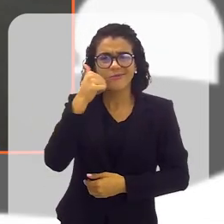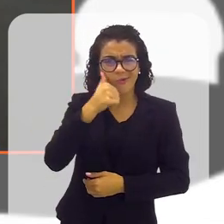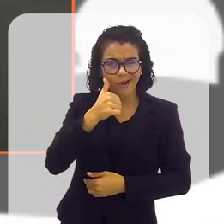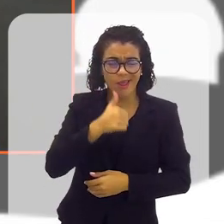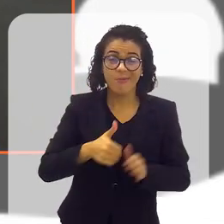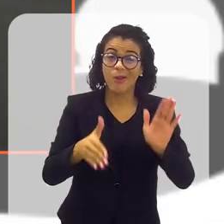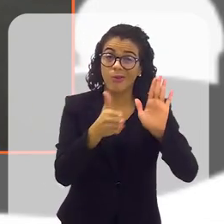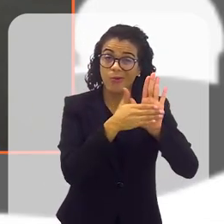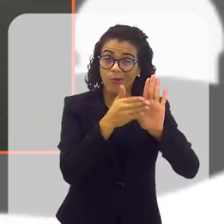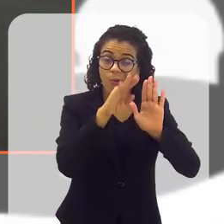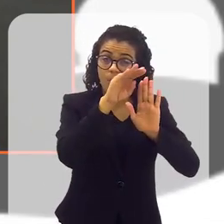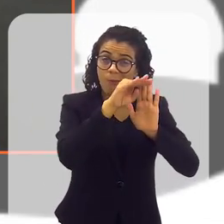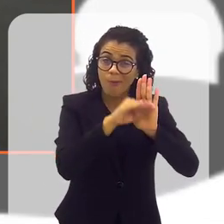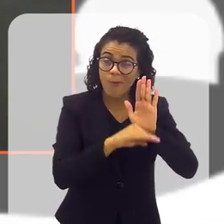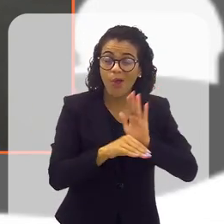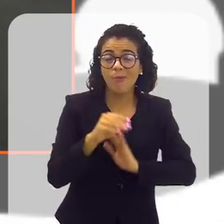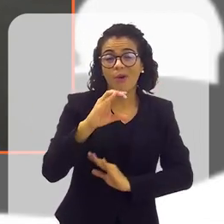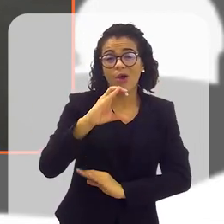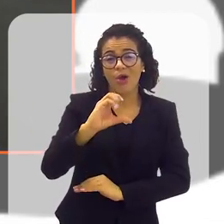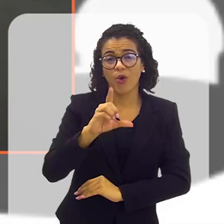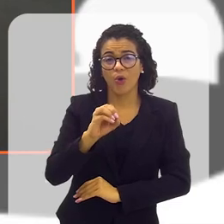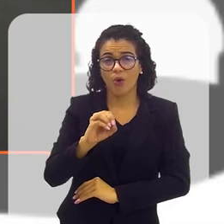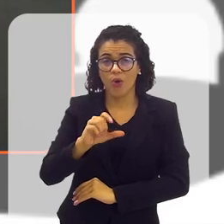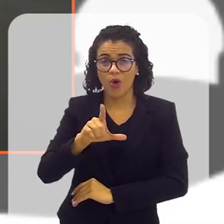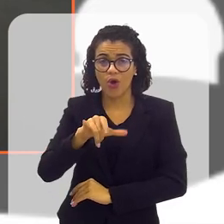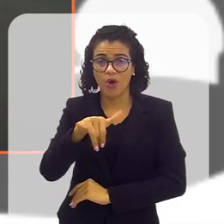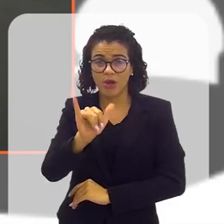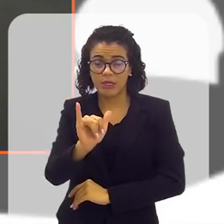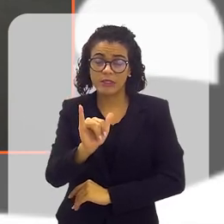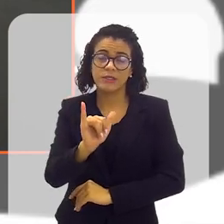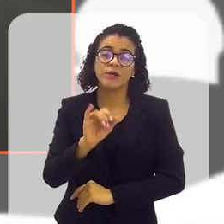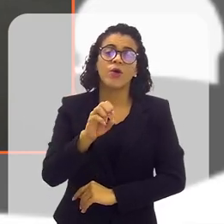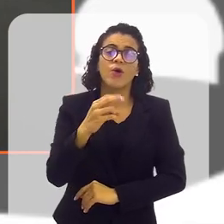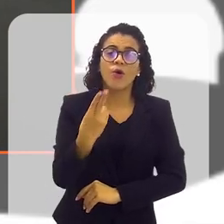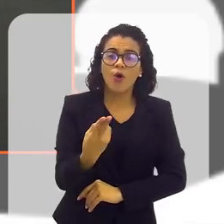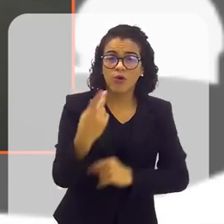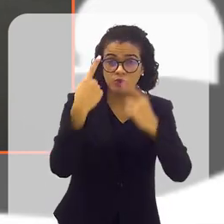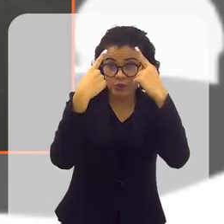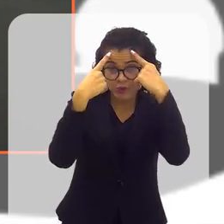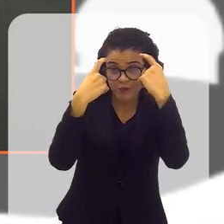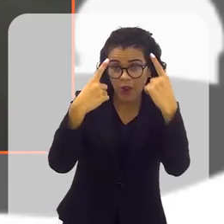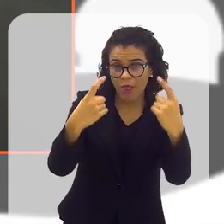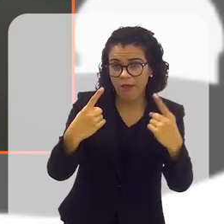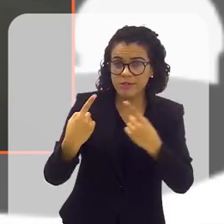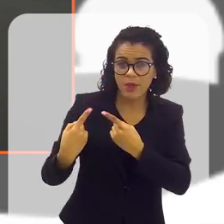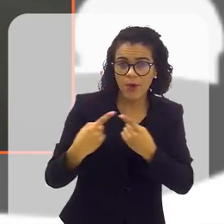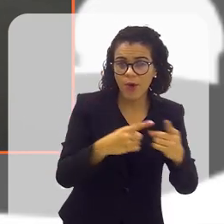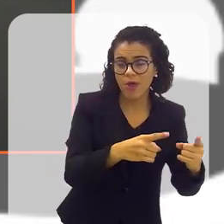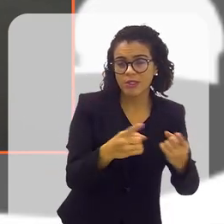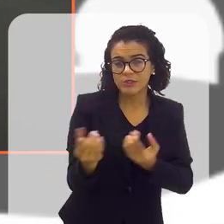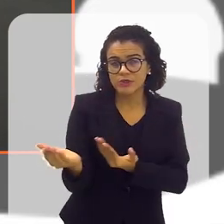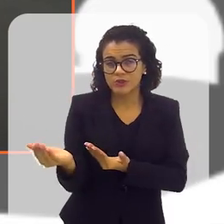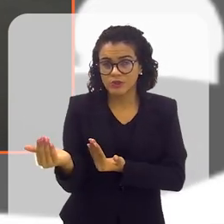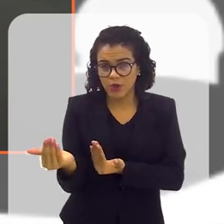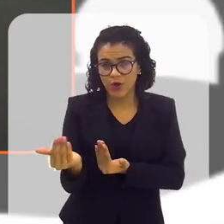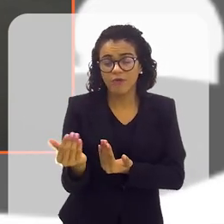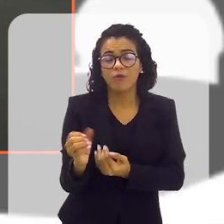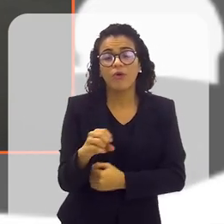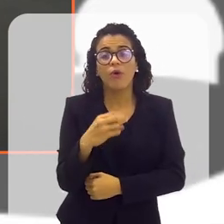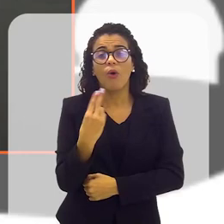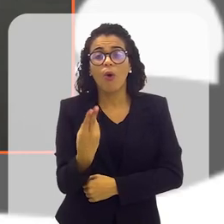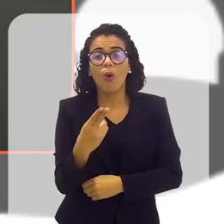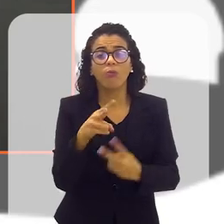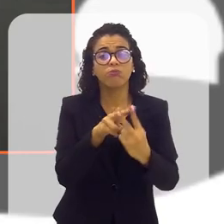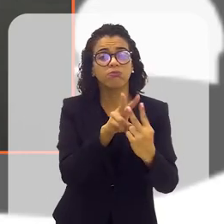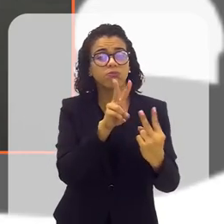pelo programa Acolhe, seja na prevenção da violência junto a jovens, ou mesmo no